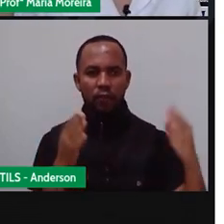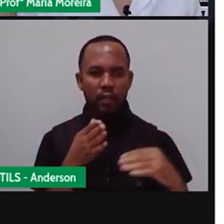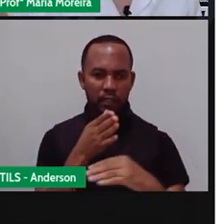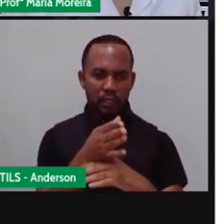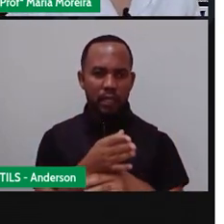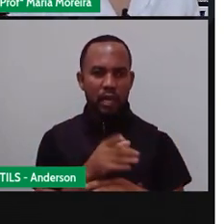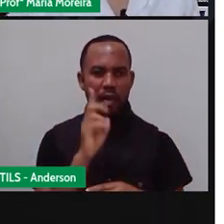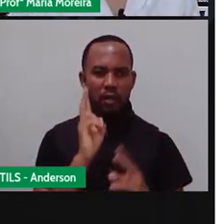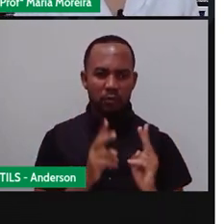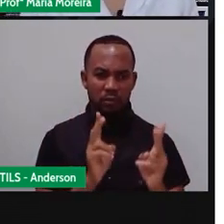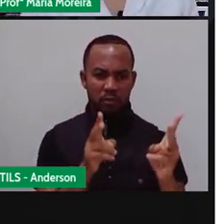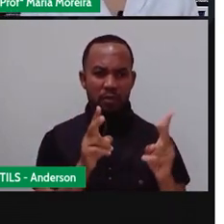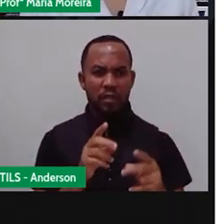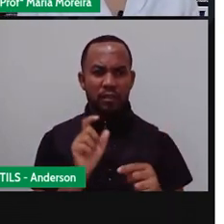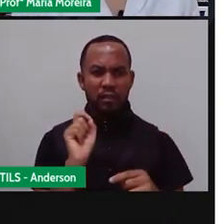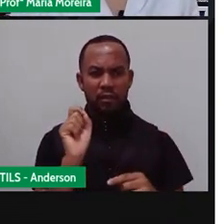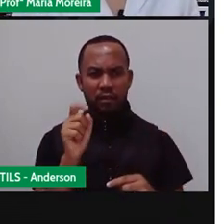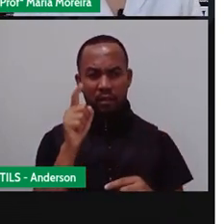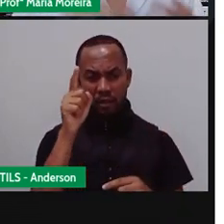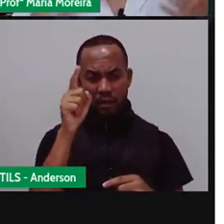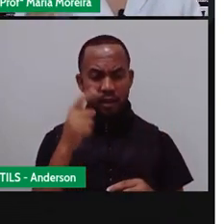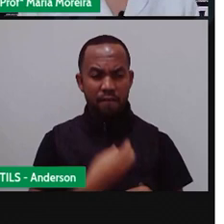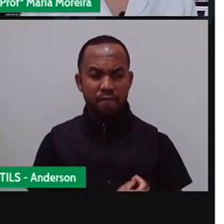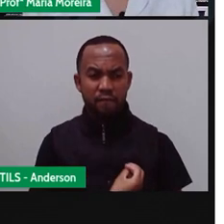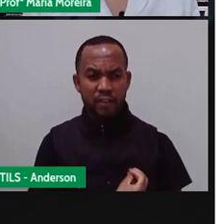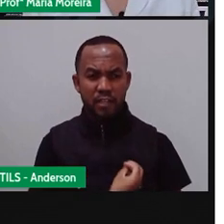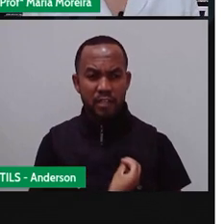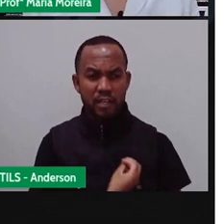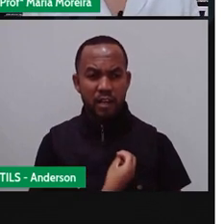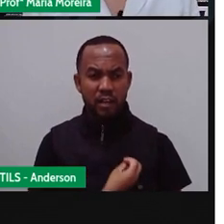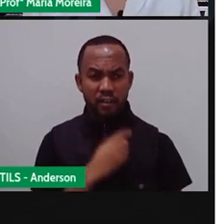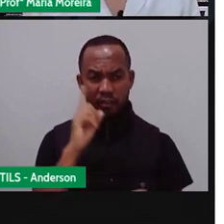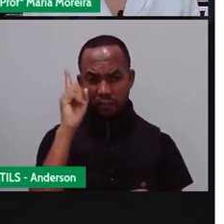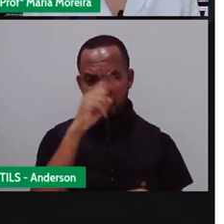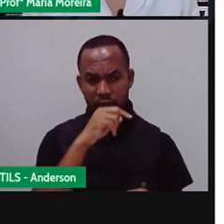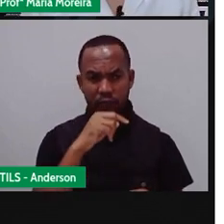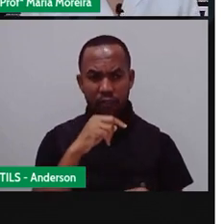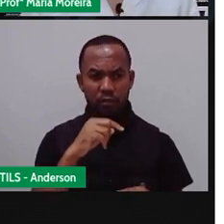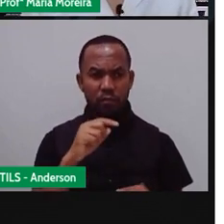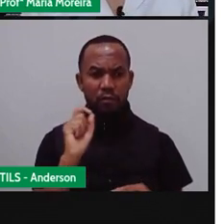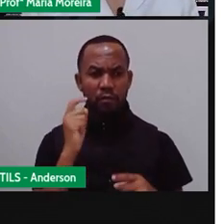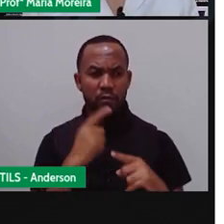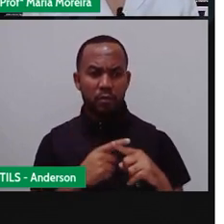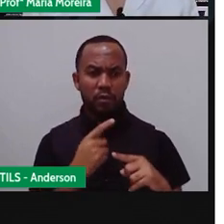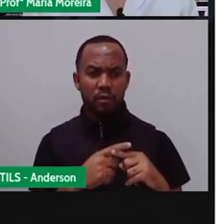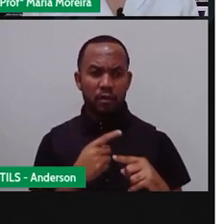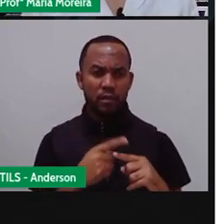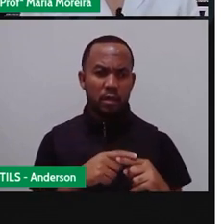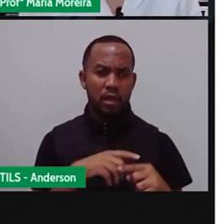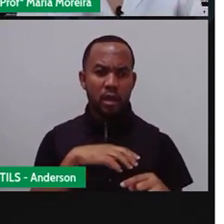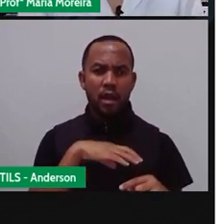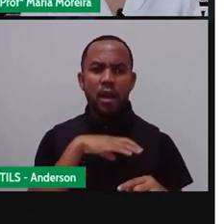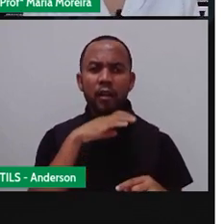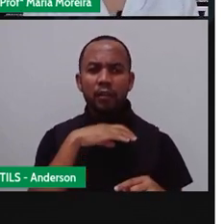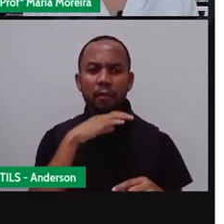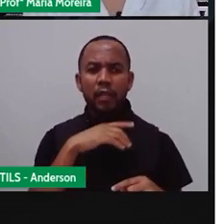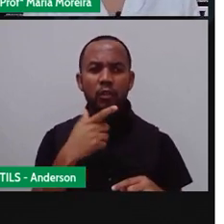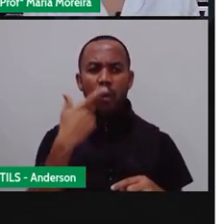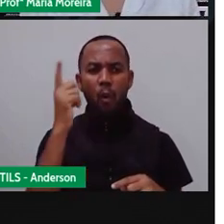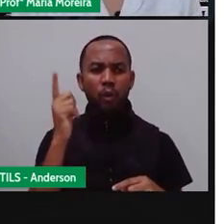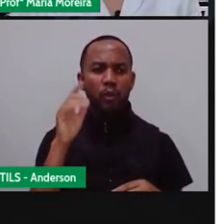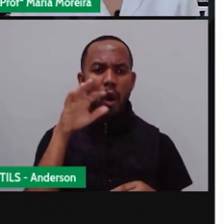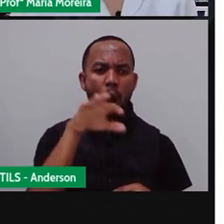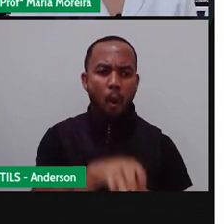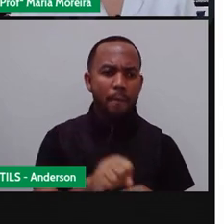se eles continuassem na vida selvagem, eles acabariam entrando em extinção. Porque não iriam conseguir